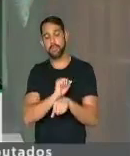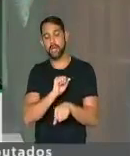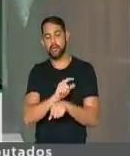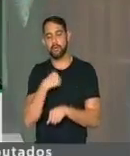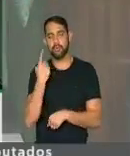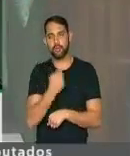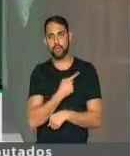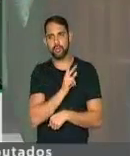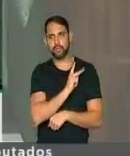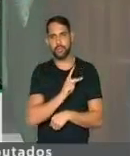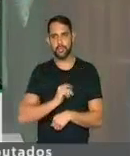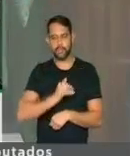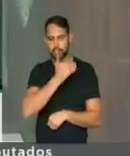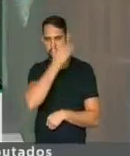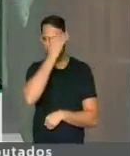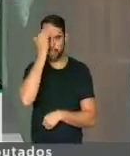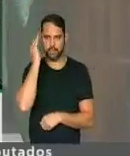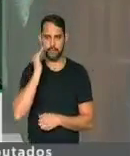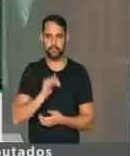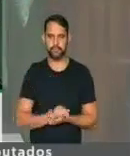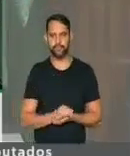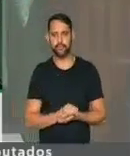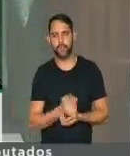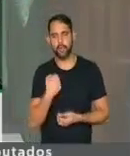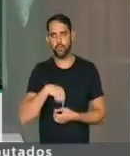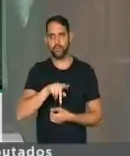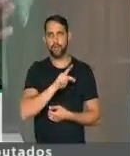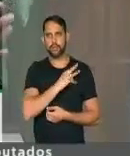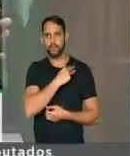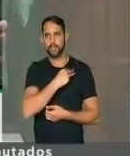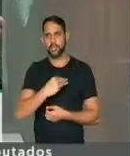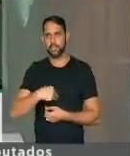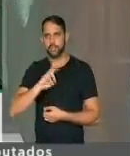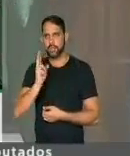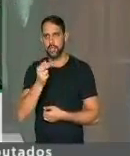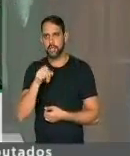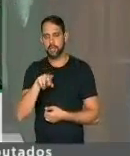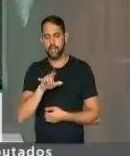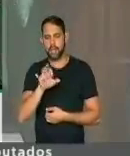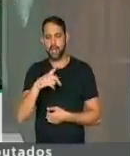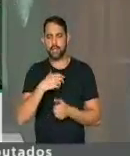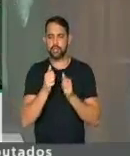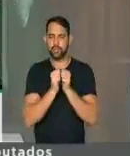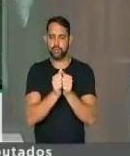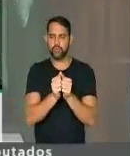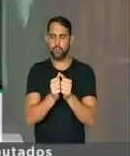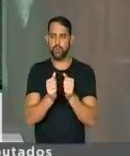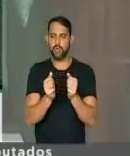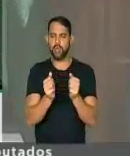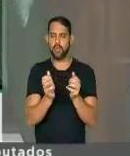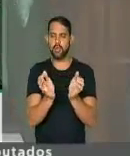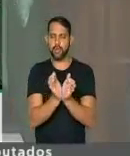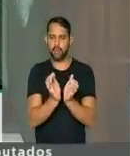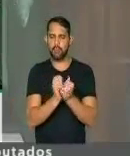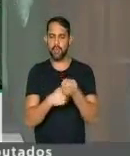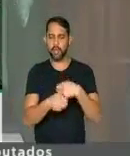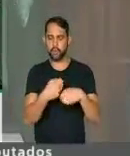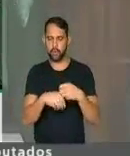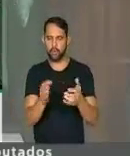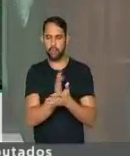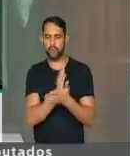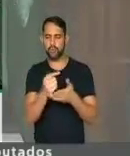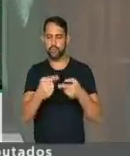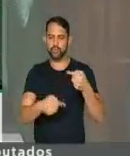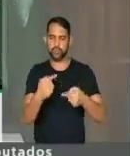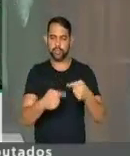nosso presidente Michel Temer, que o nosso ministro Henrique Meirelles, juntamente com a equipe econômica, aproveite